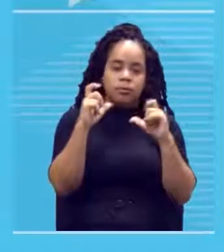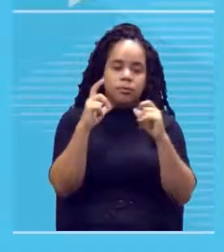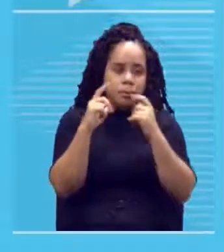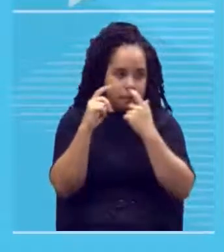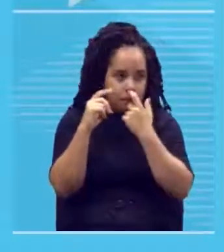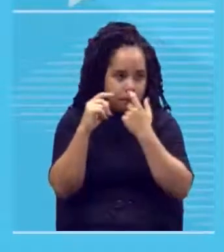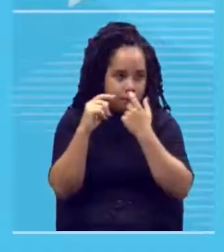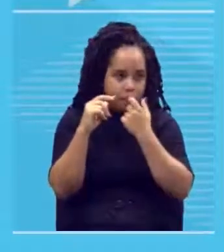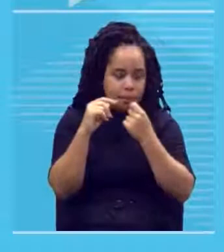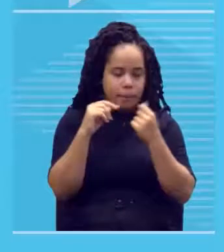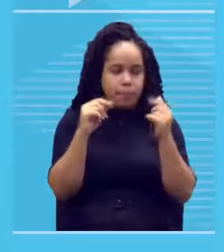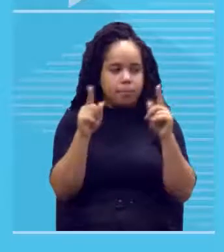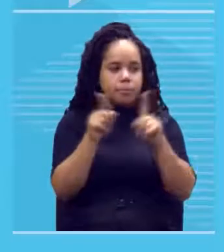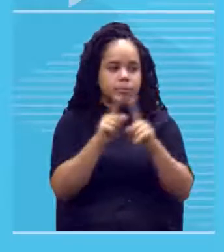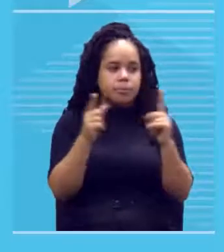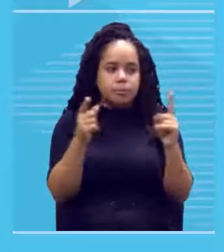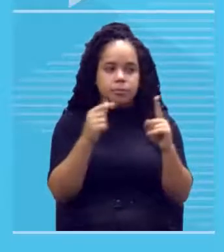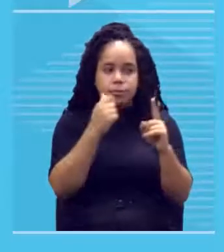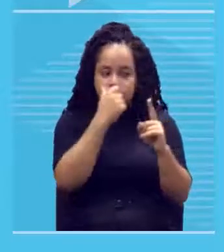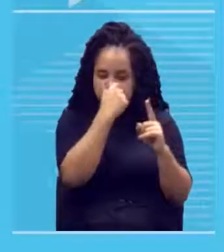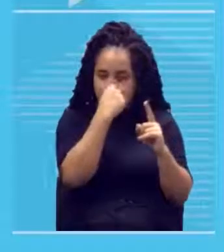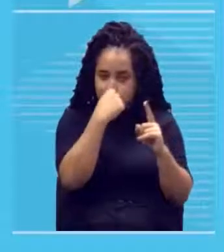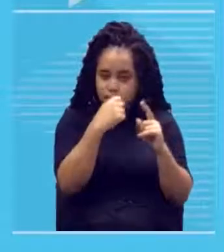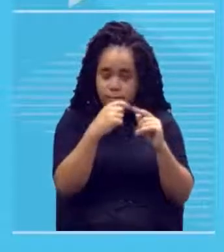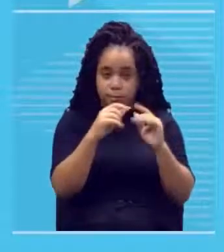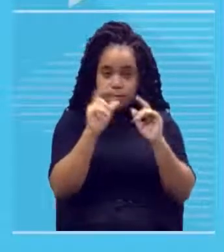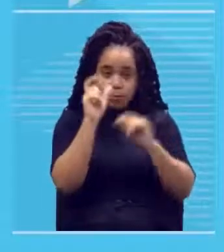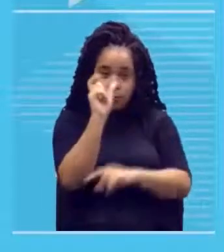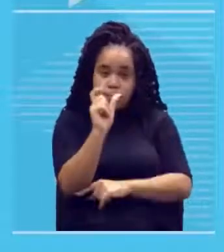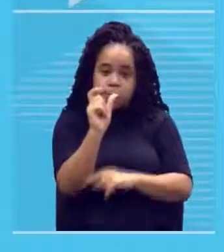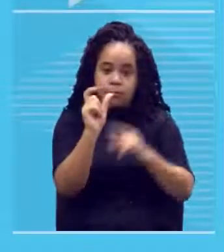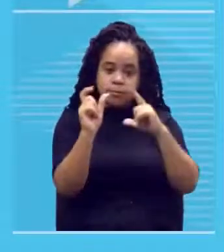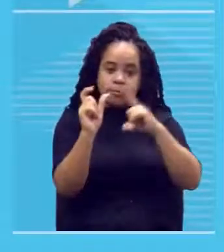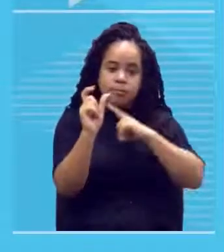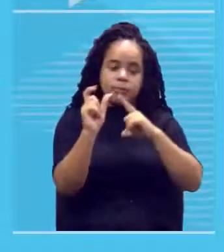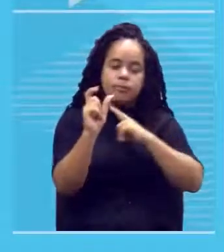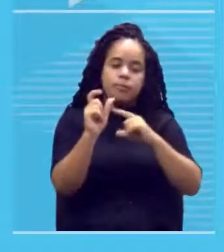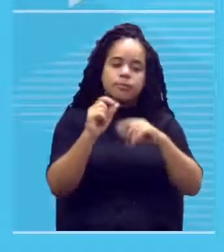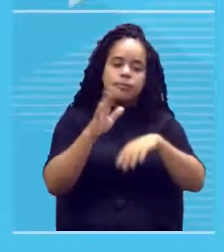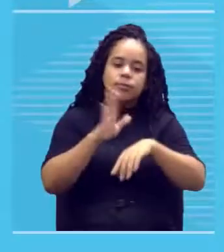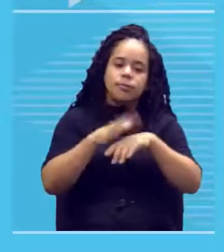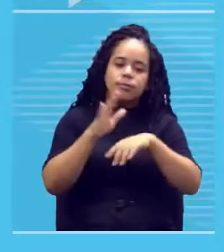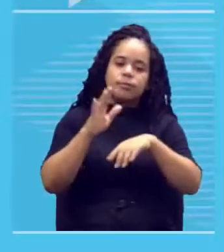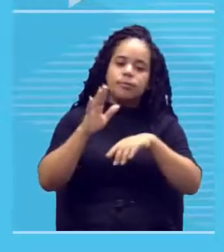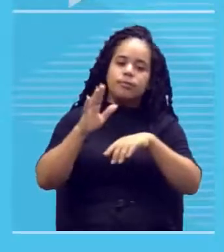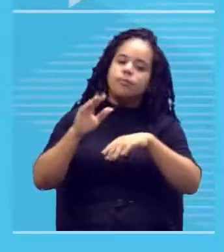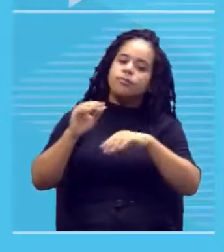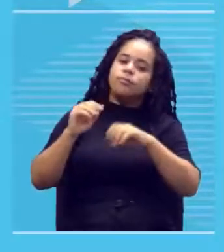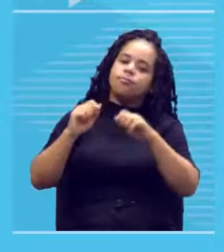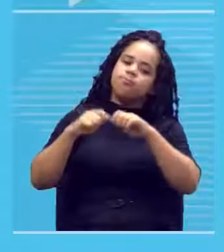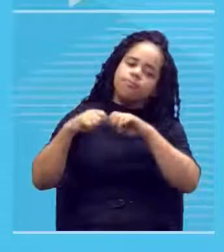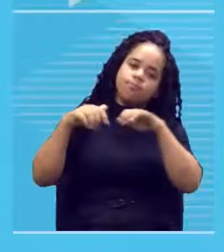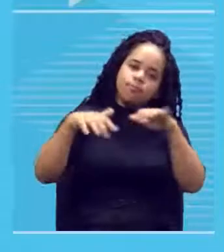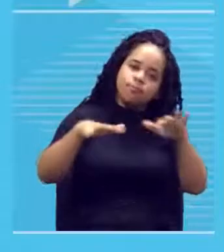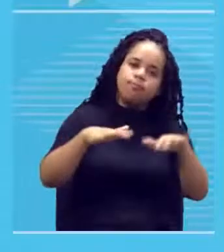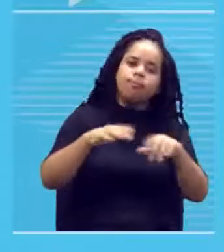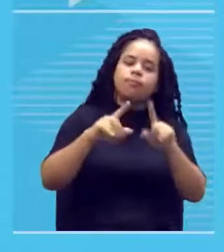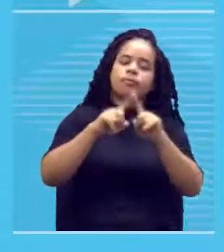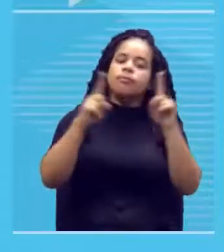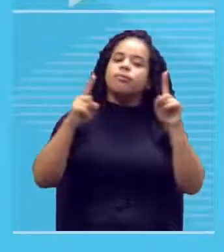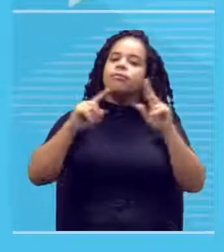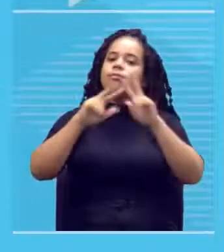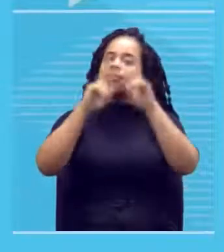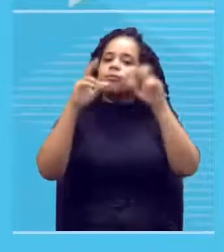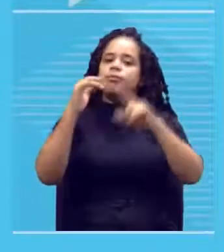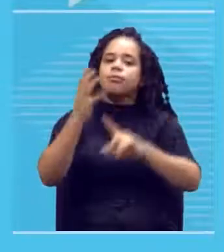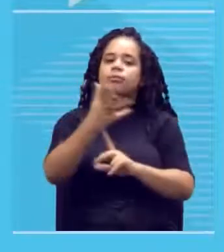que a palavra em si, ela tem um alcance maior, mas em termos de arte, falou retrato é a representação de